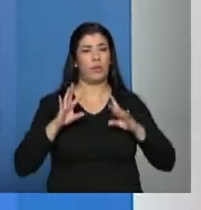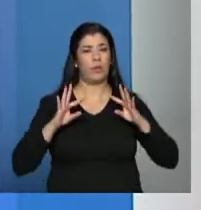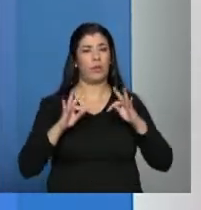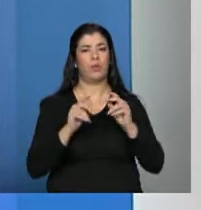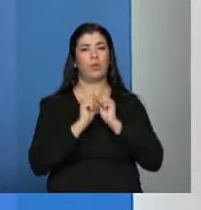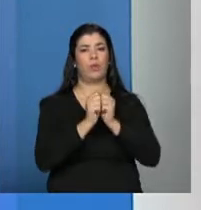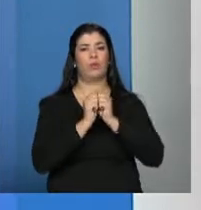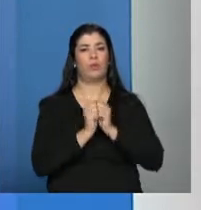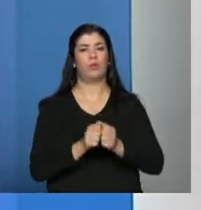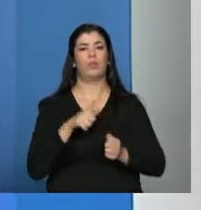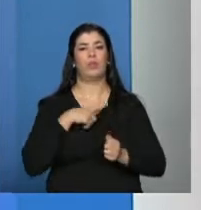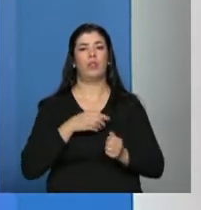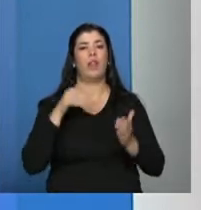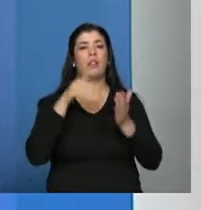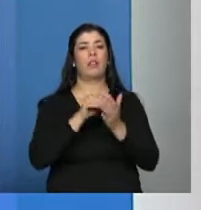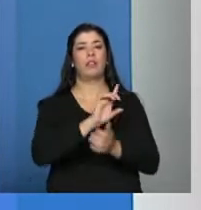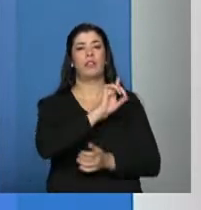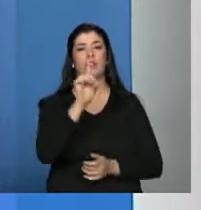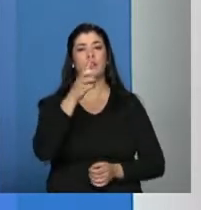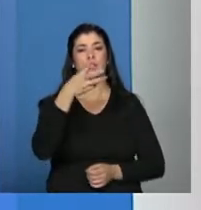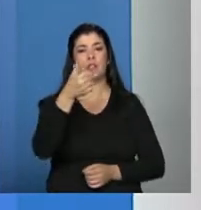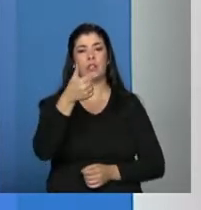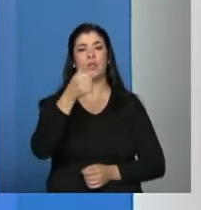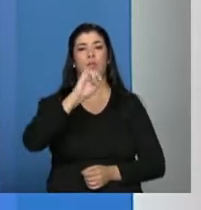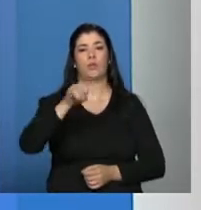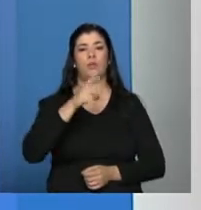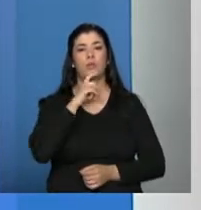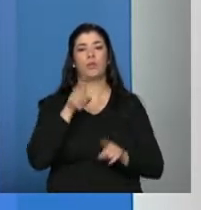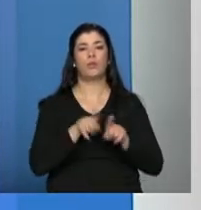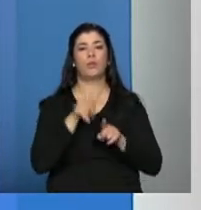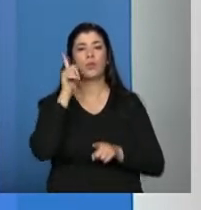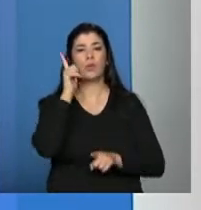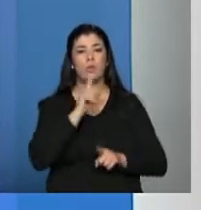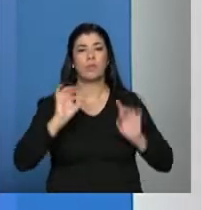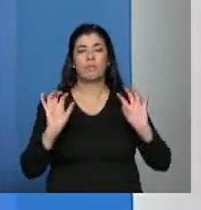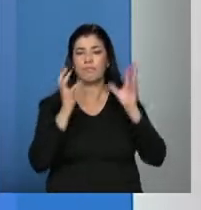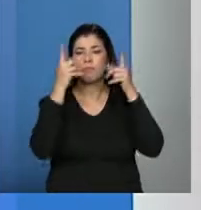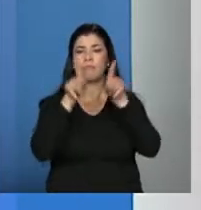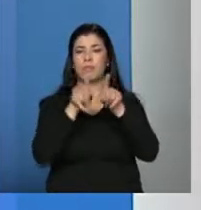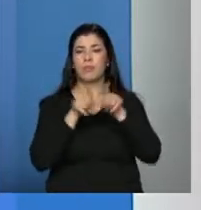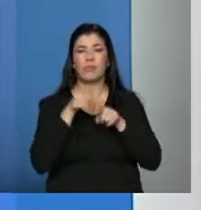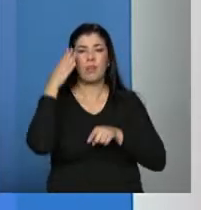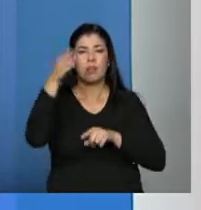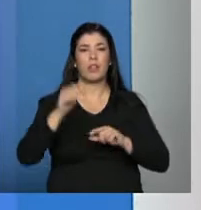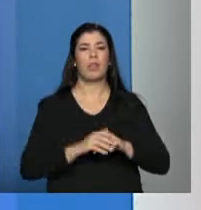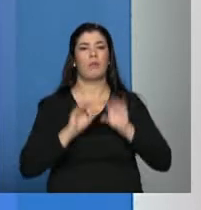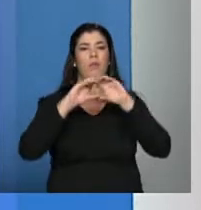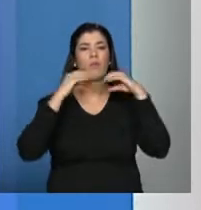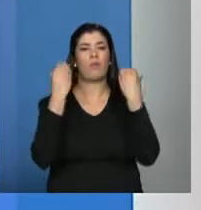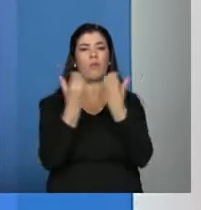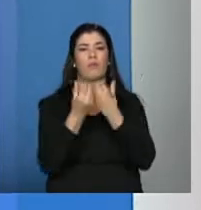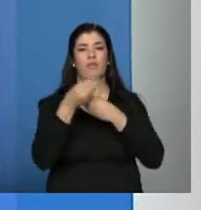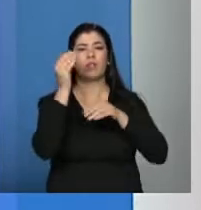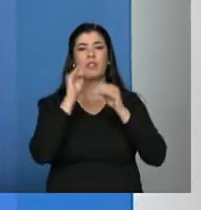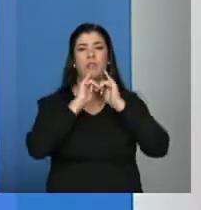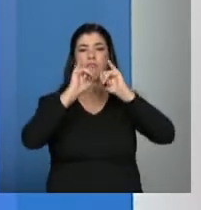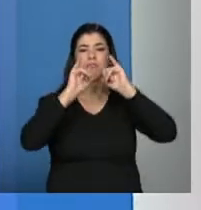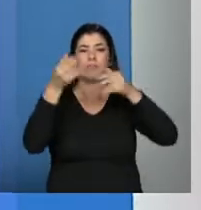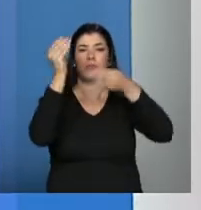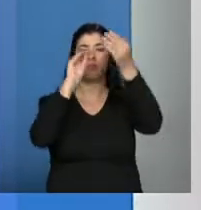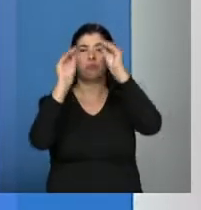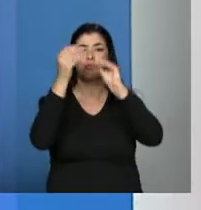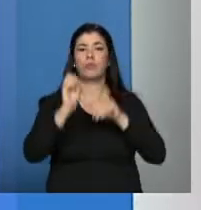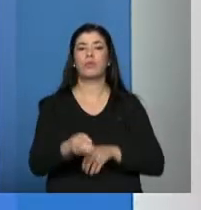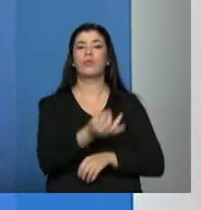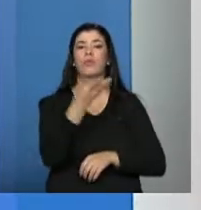cumpramos esse prazo de 31 de julho e a gente consiga celebrar e ir para as conferências já com este mapeamento feito. E quem